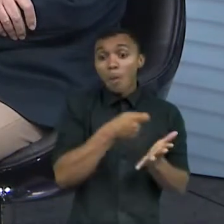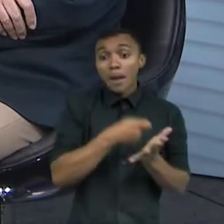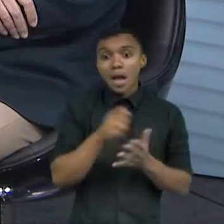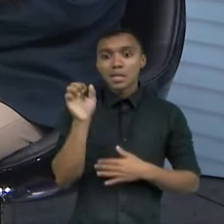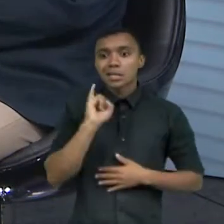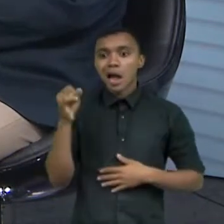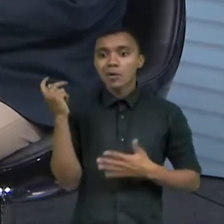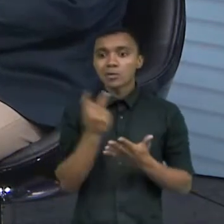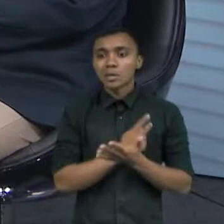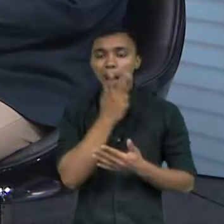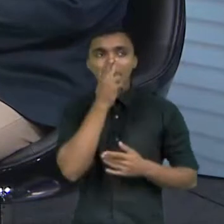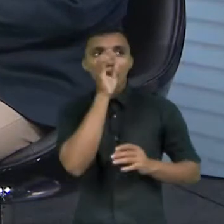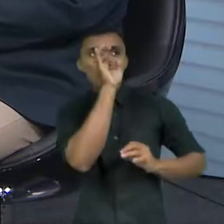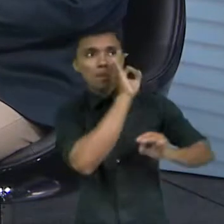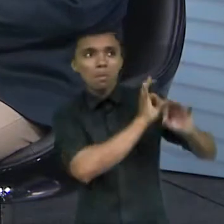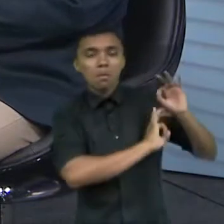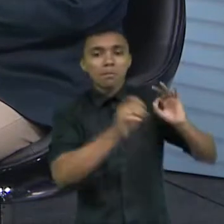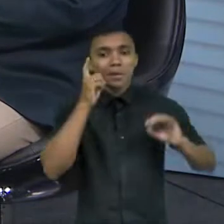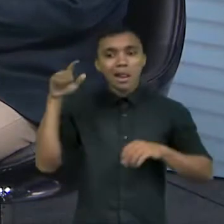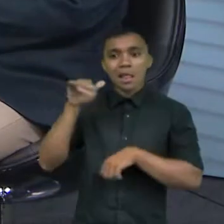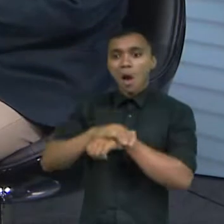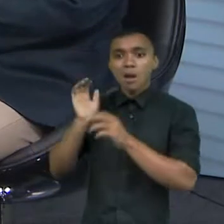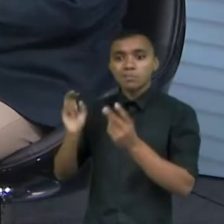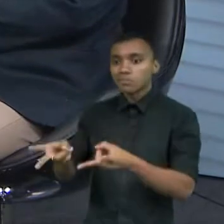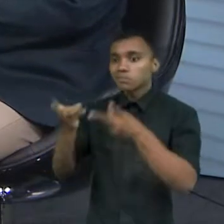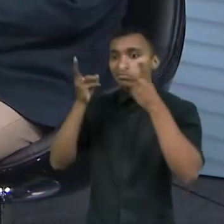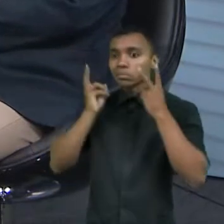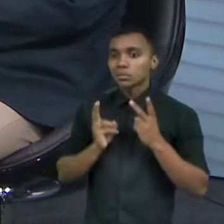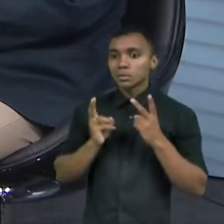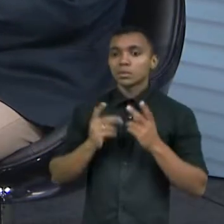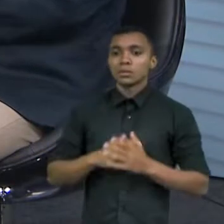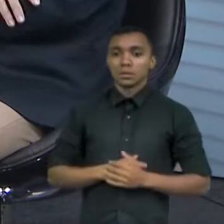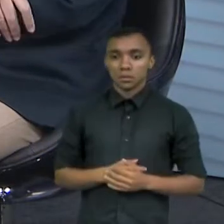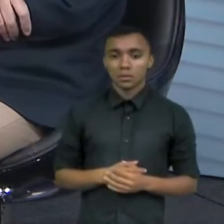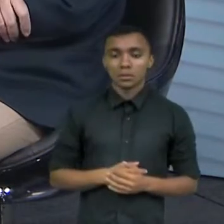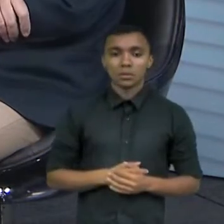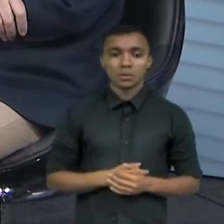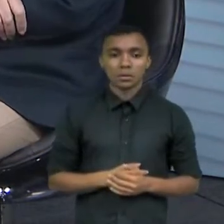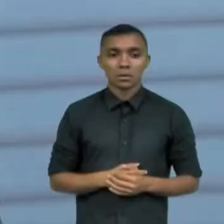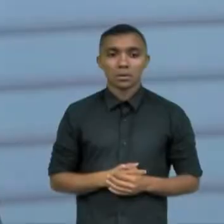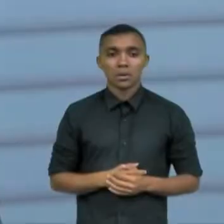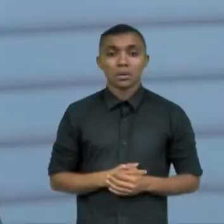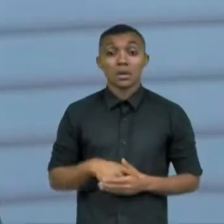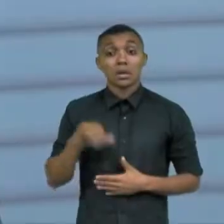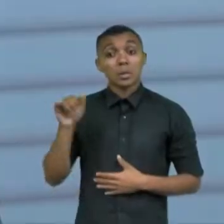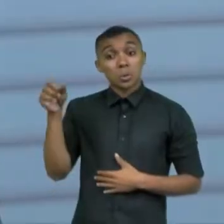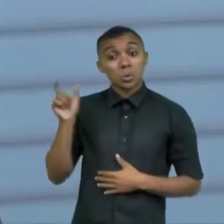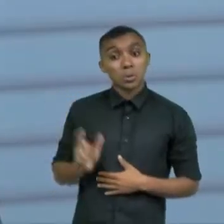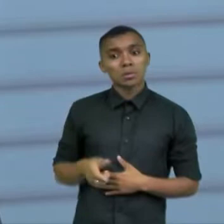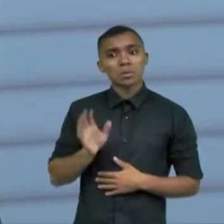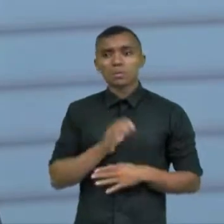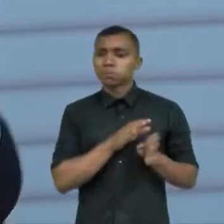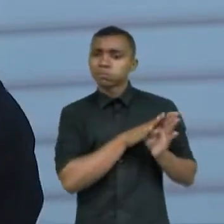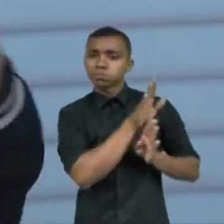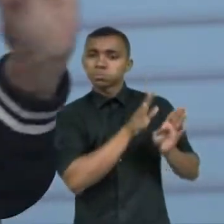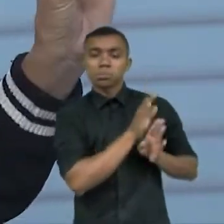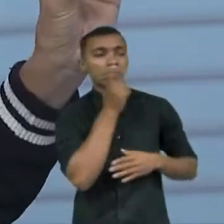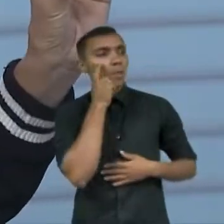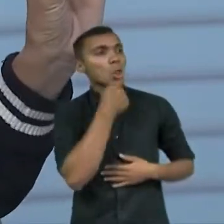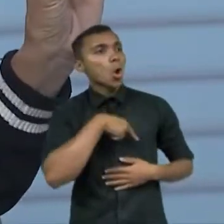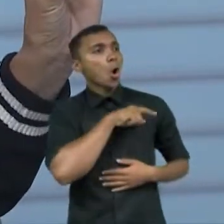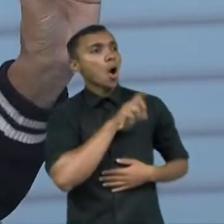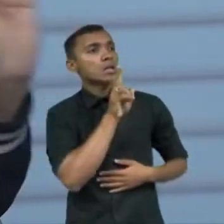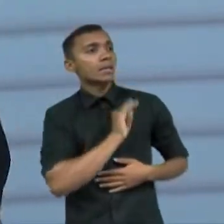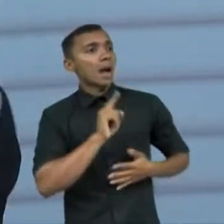uma sequência ele percebe a realidade a cada passo isso quando ele está bem orientado do que vai ser feito está tudo